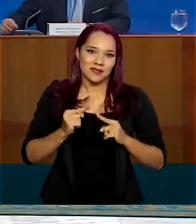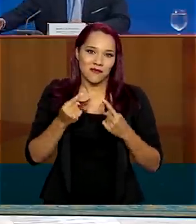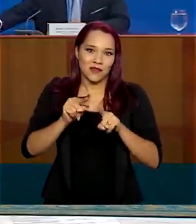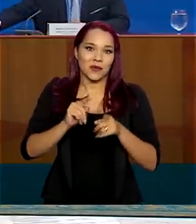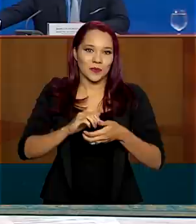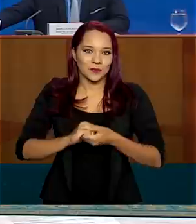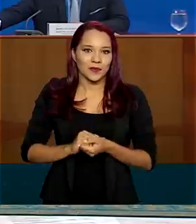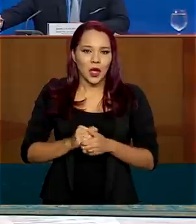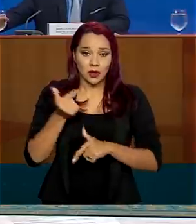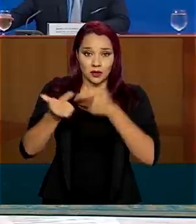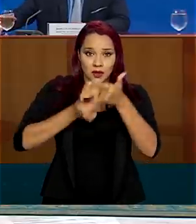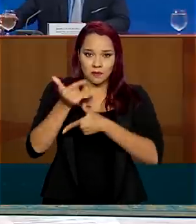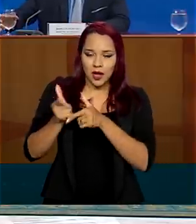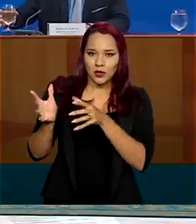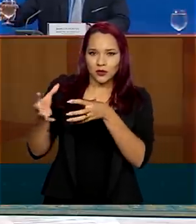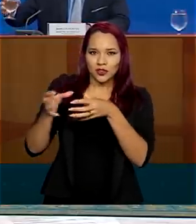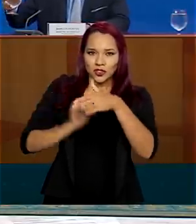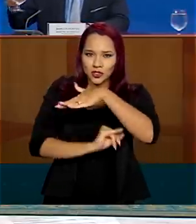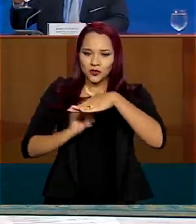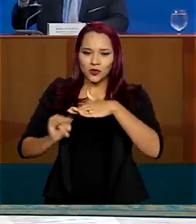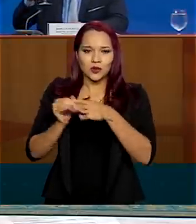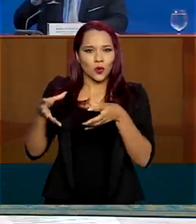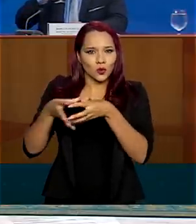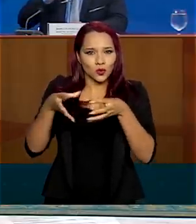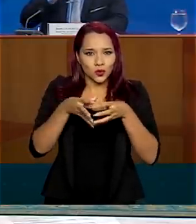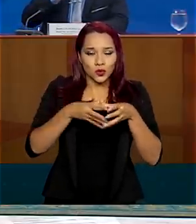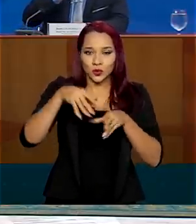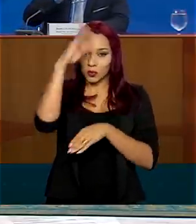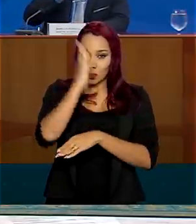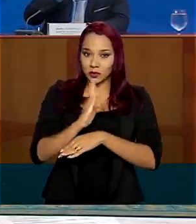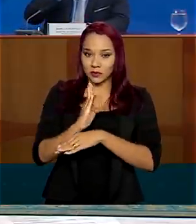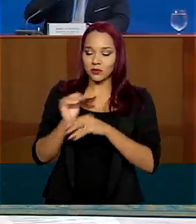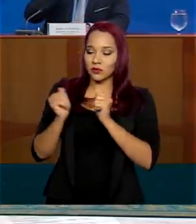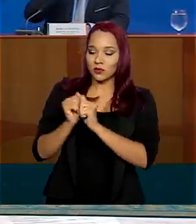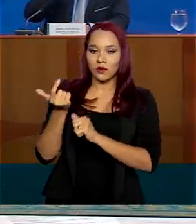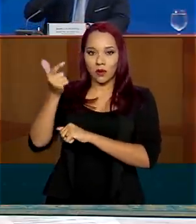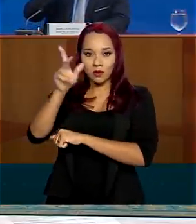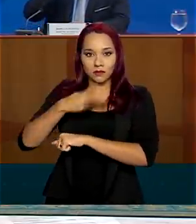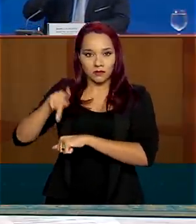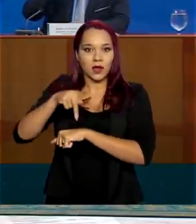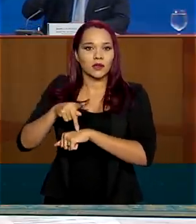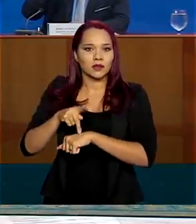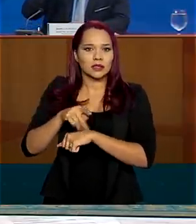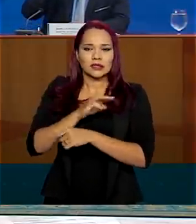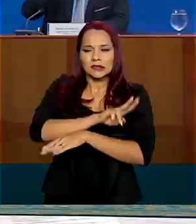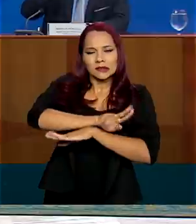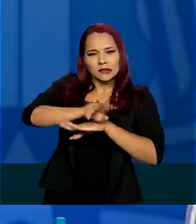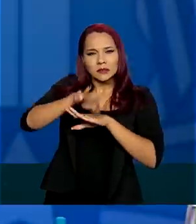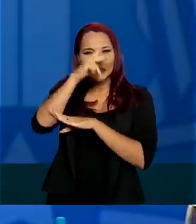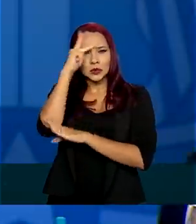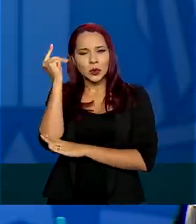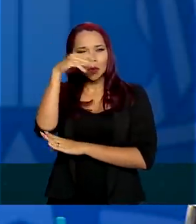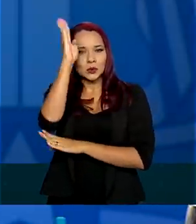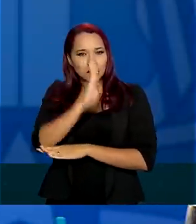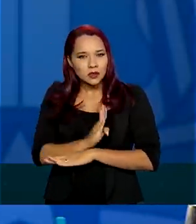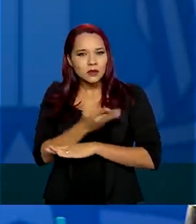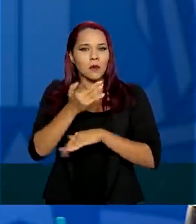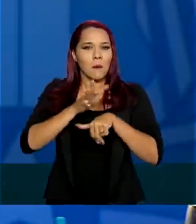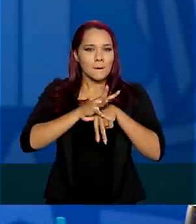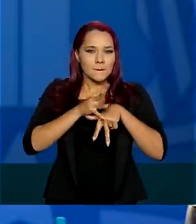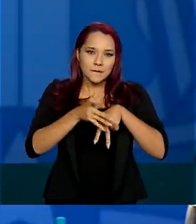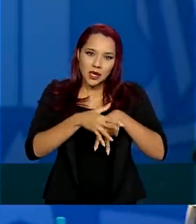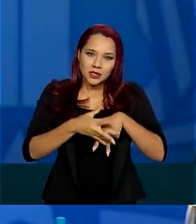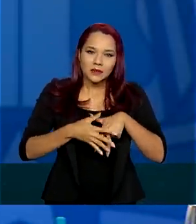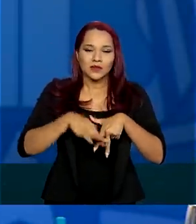Com a atuação conjunta de várias instituições no Brasil e no exterior, inúmeros brasileiros pacientes poderão ser